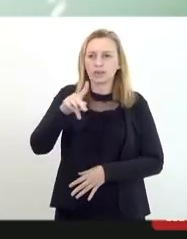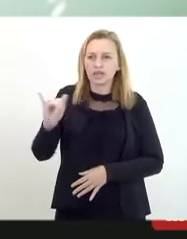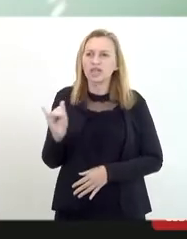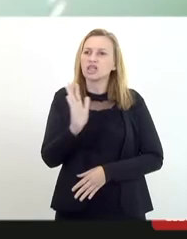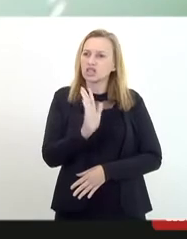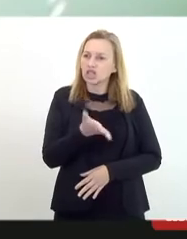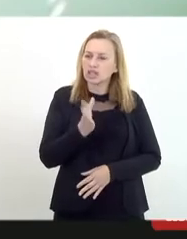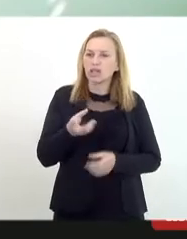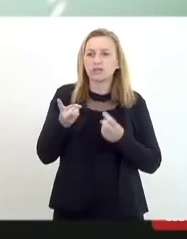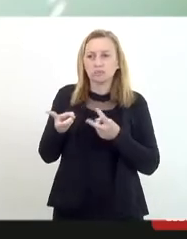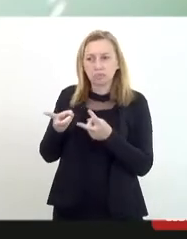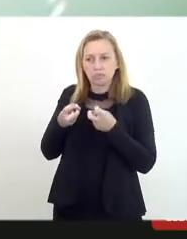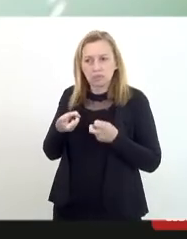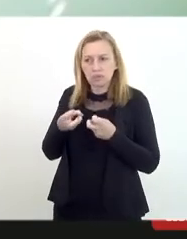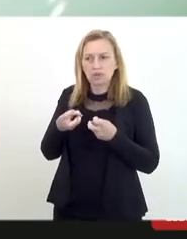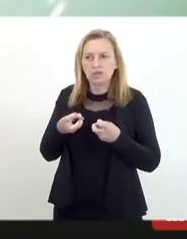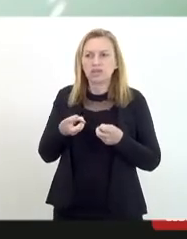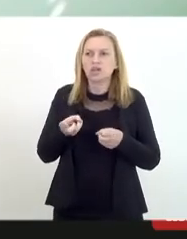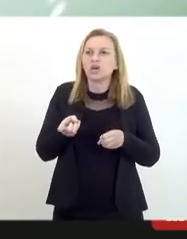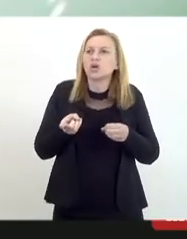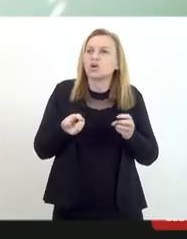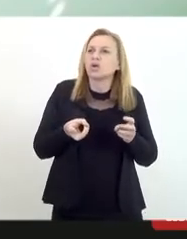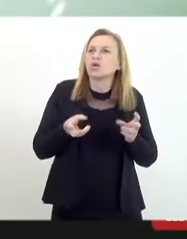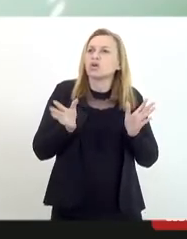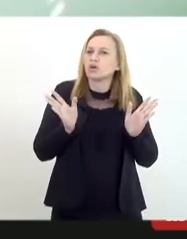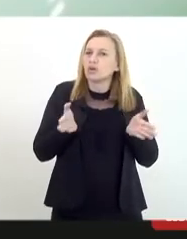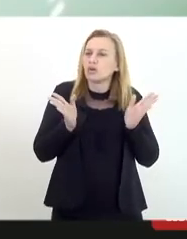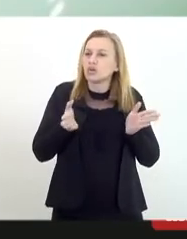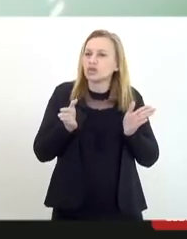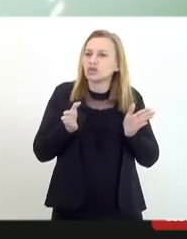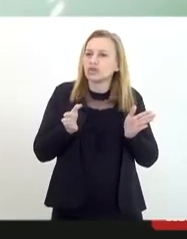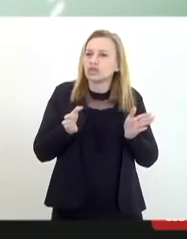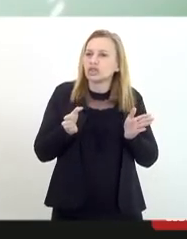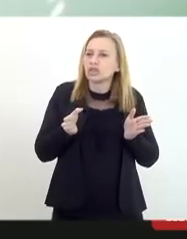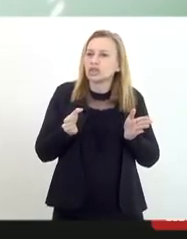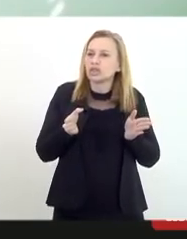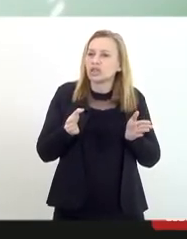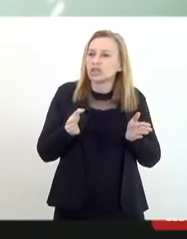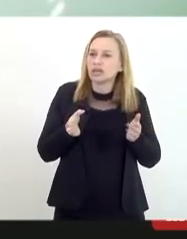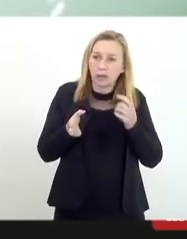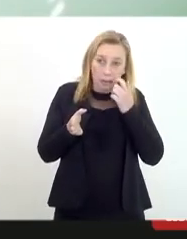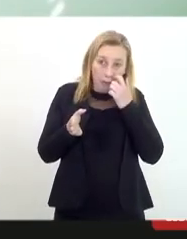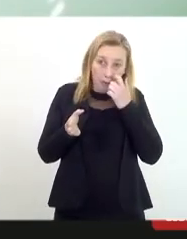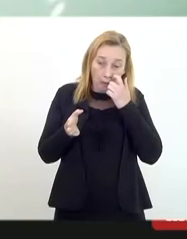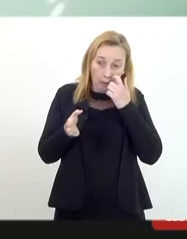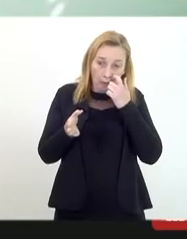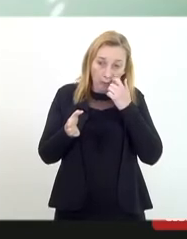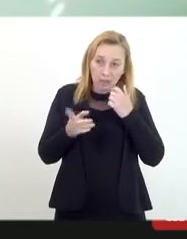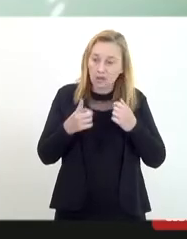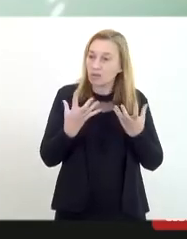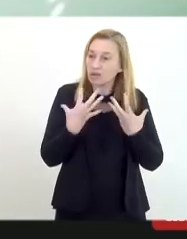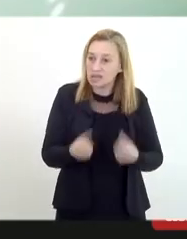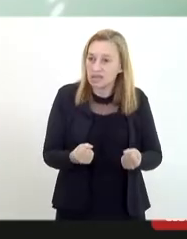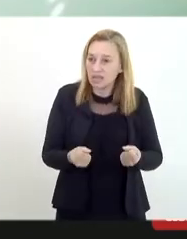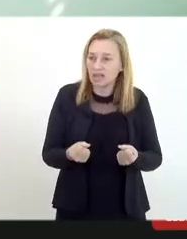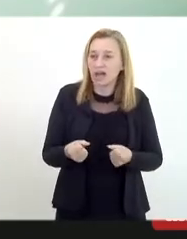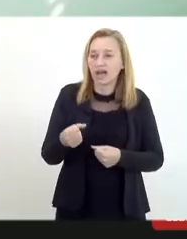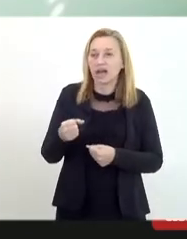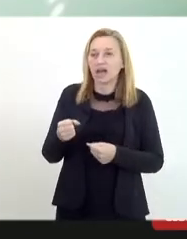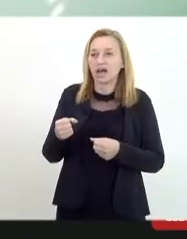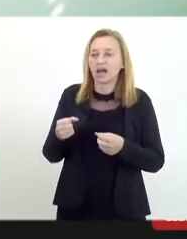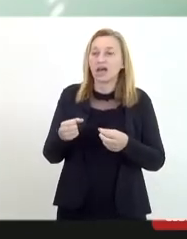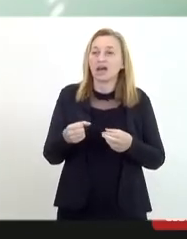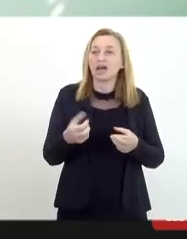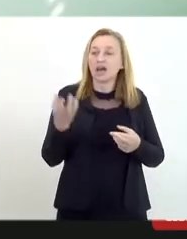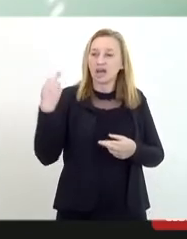tem identificado que o termo hoje, intolerância religiosa, é muito sutil para o tamanho do problema que